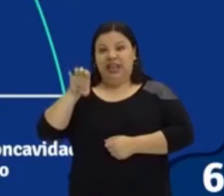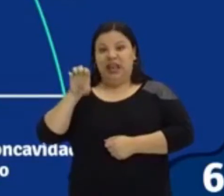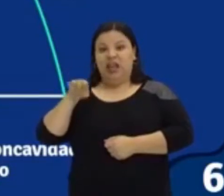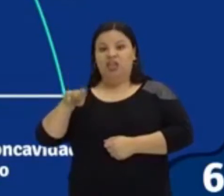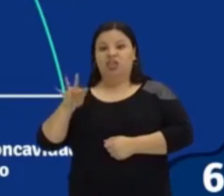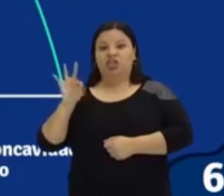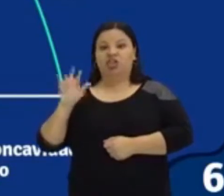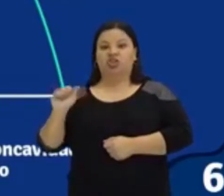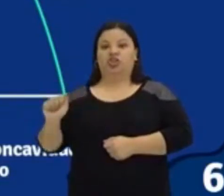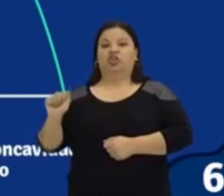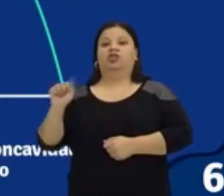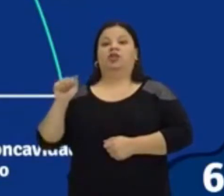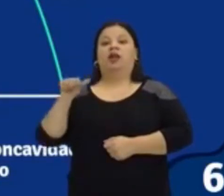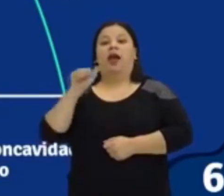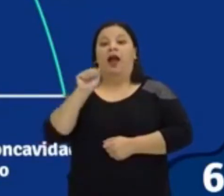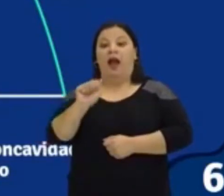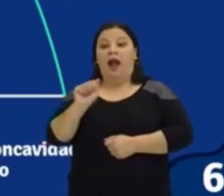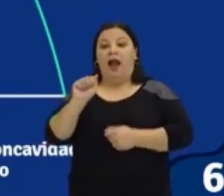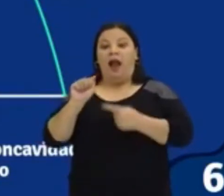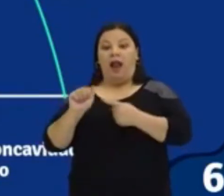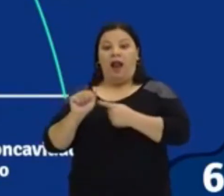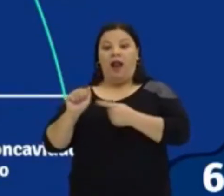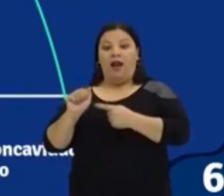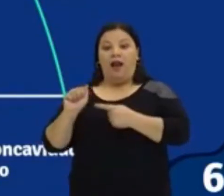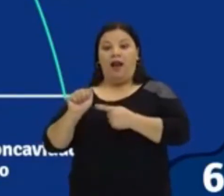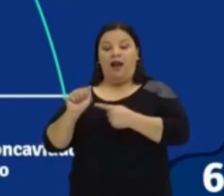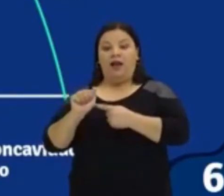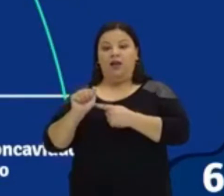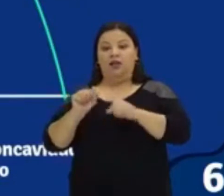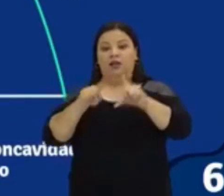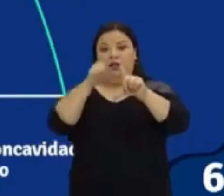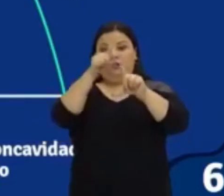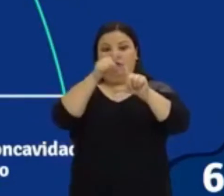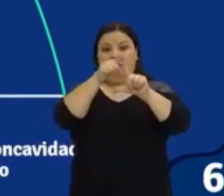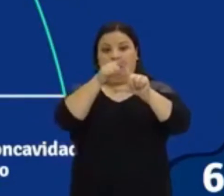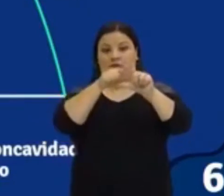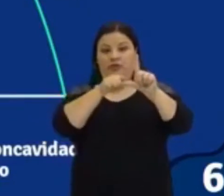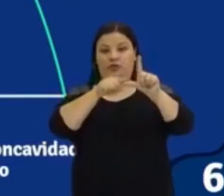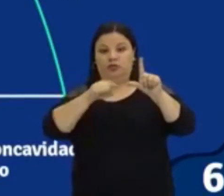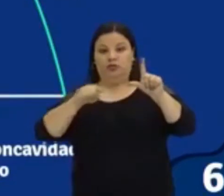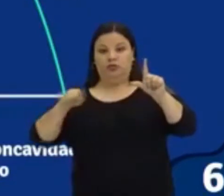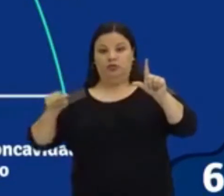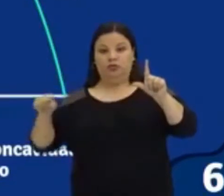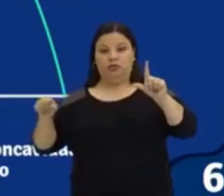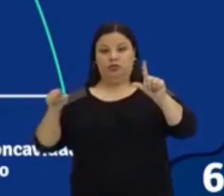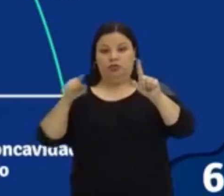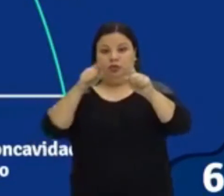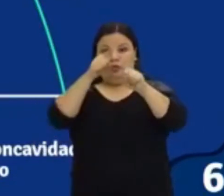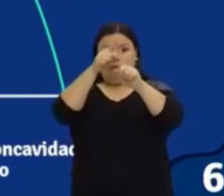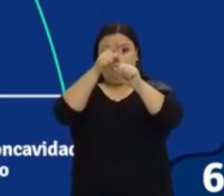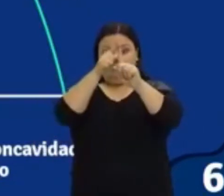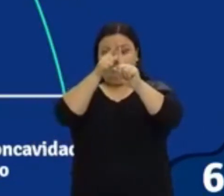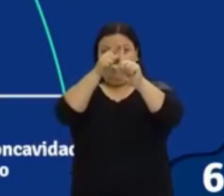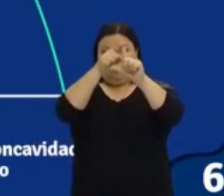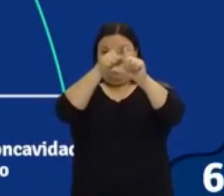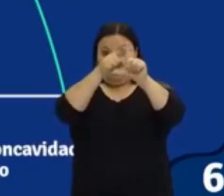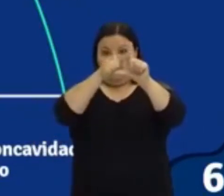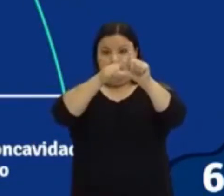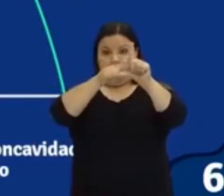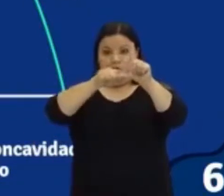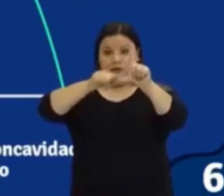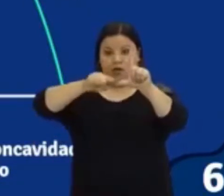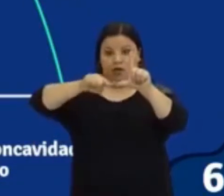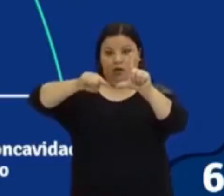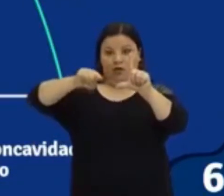ele desempenha no gráfico a propriedade da concavidade da parábola, como nós vimos na cartela anterior